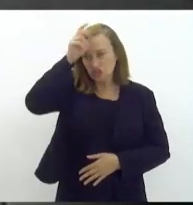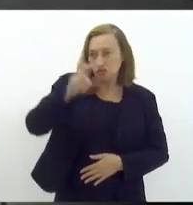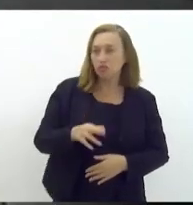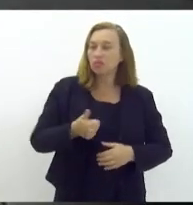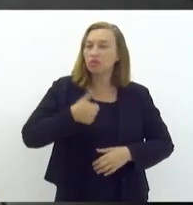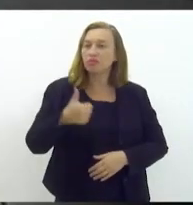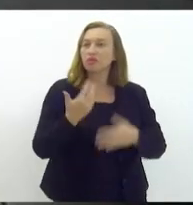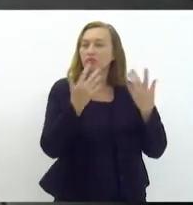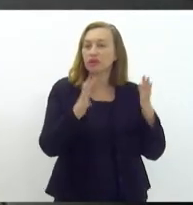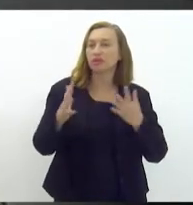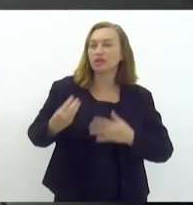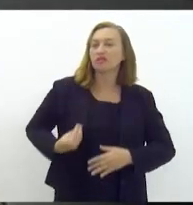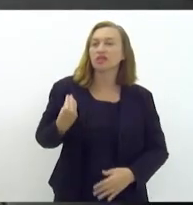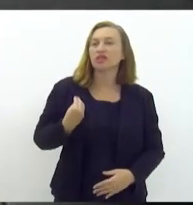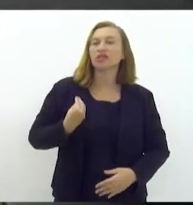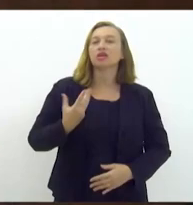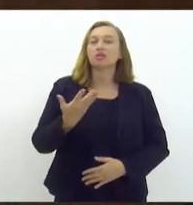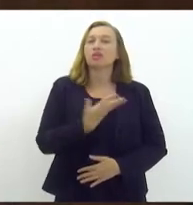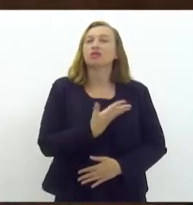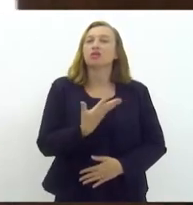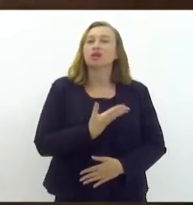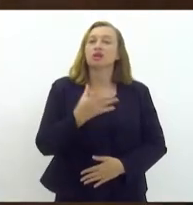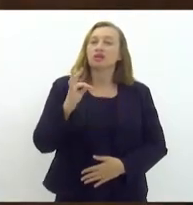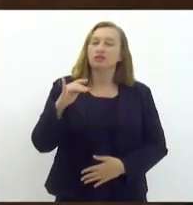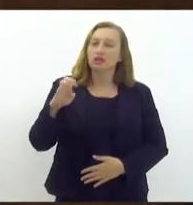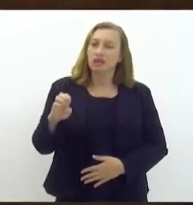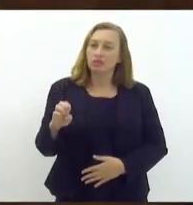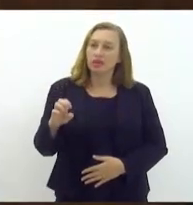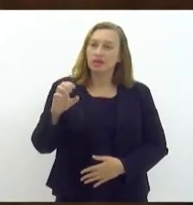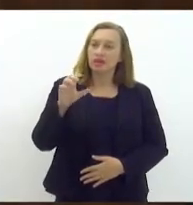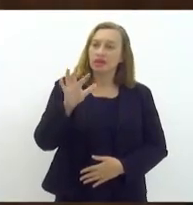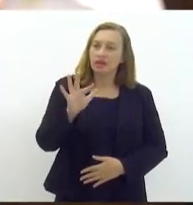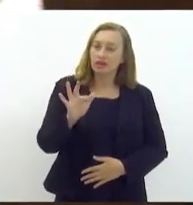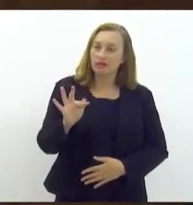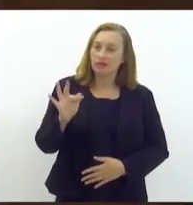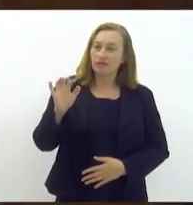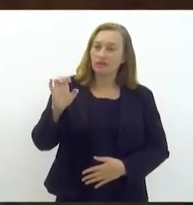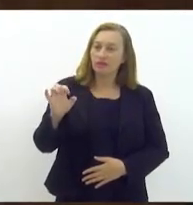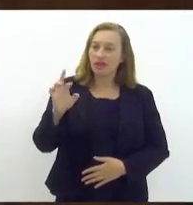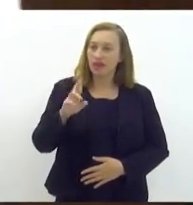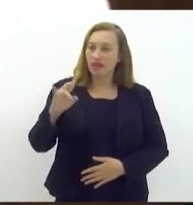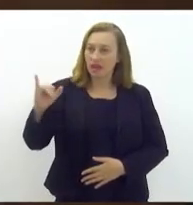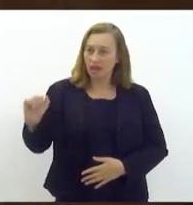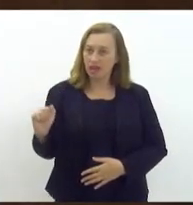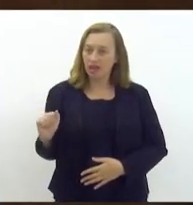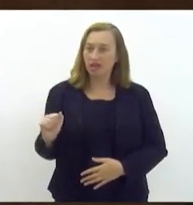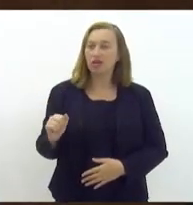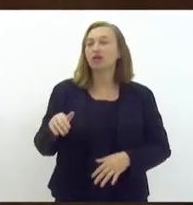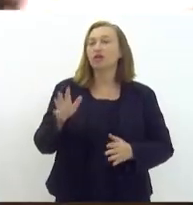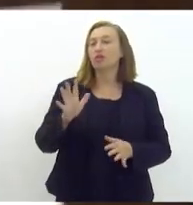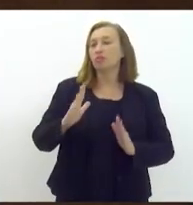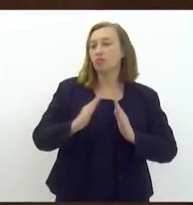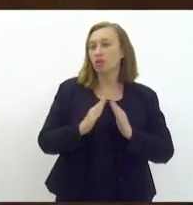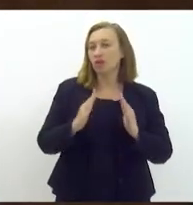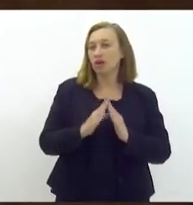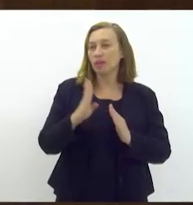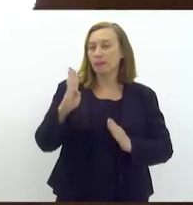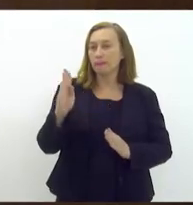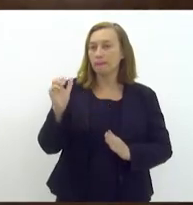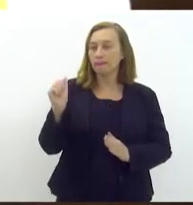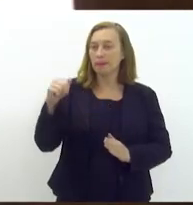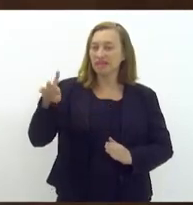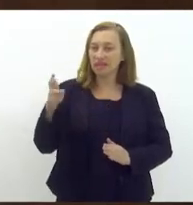quero aqui saudar a presença do meu amigo Felipe Ferreira mora no Recreio dos Bandeirantes é o pai do Tobi